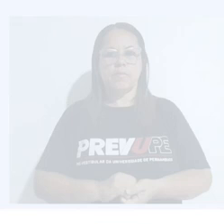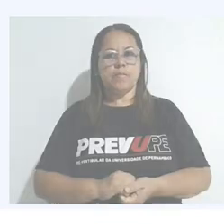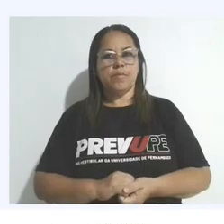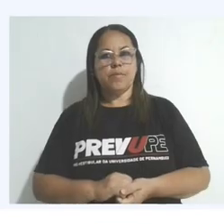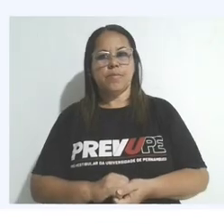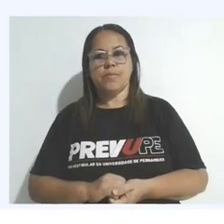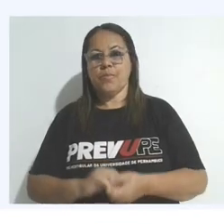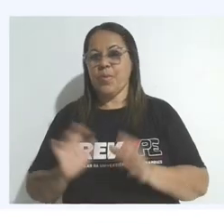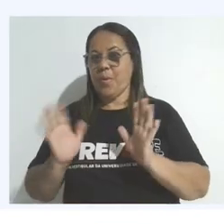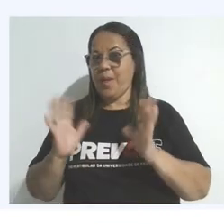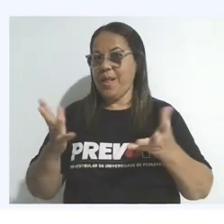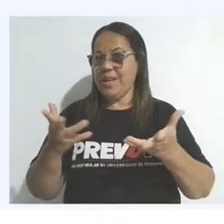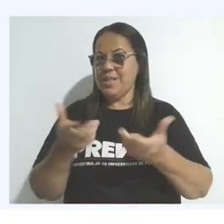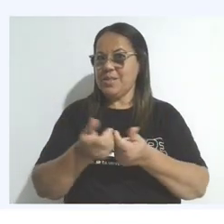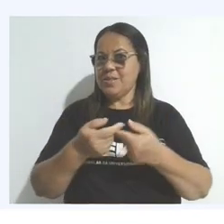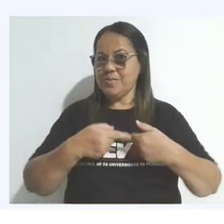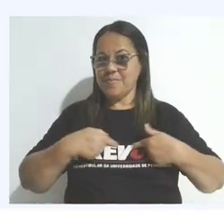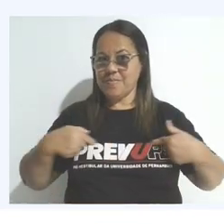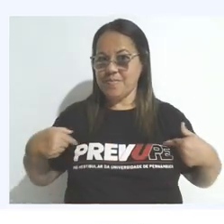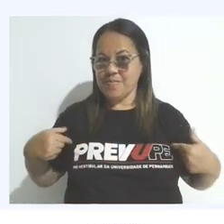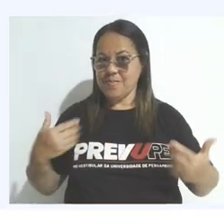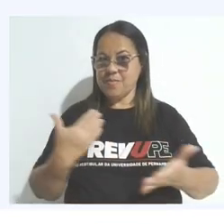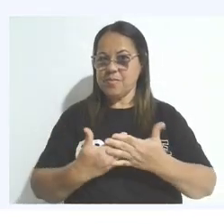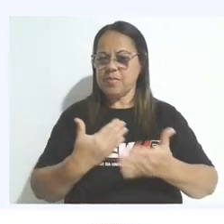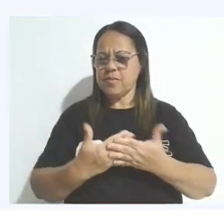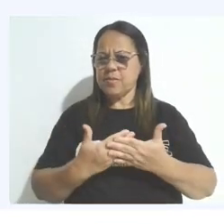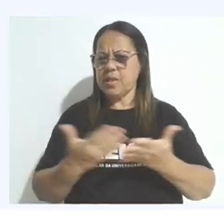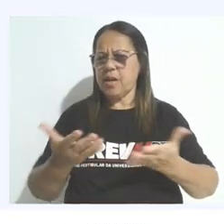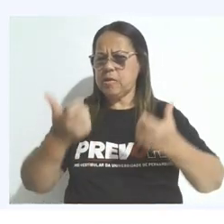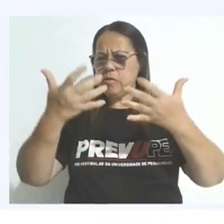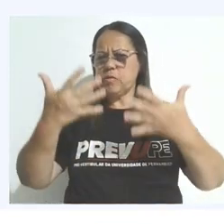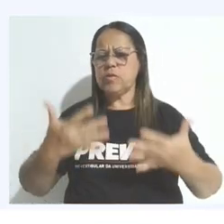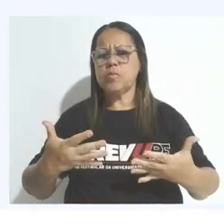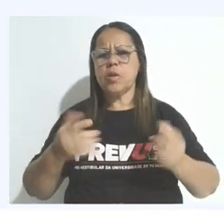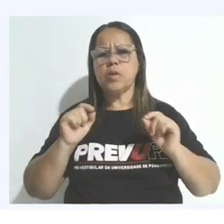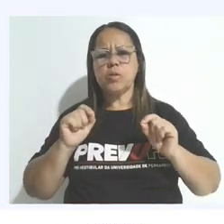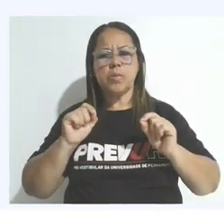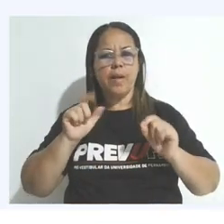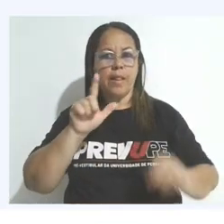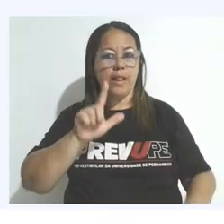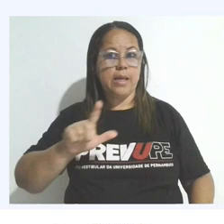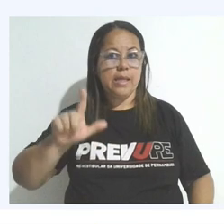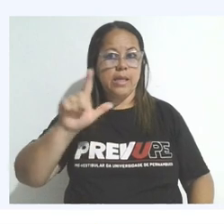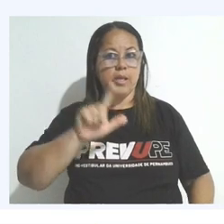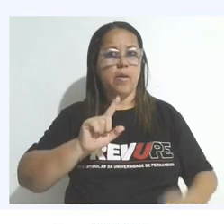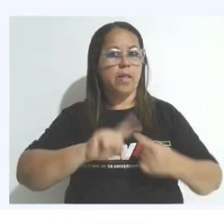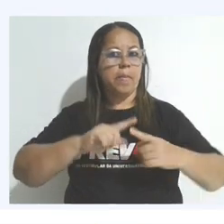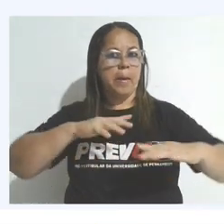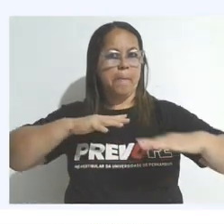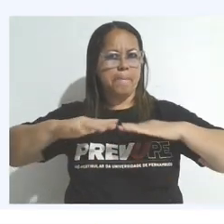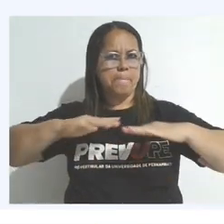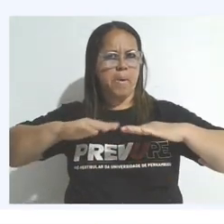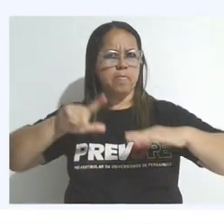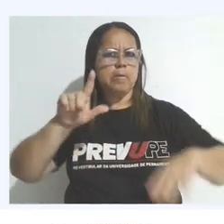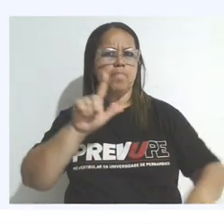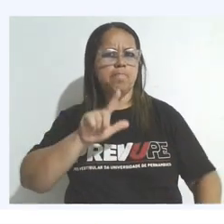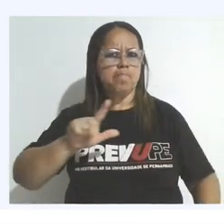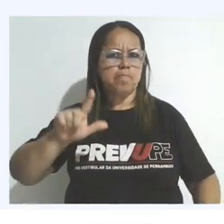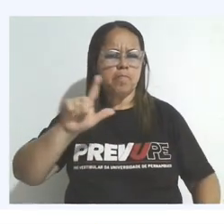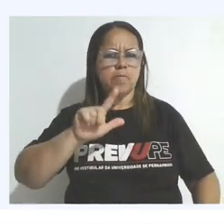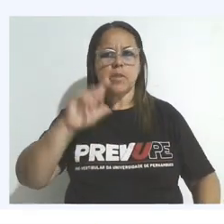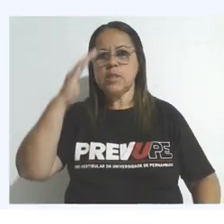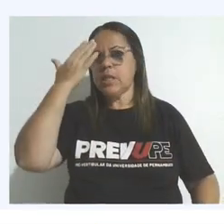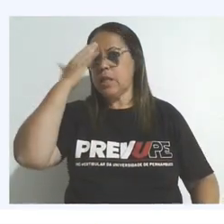Olá, estudantes da Prevope. Então, vamos falar um pouco sobre literatura e movimentos literários. A